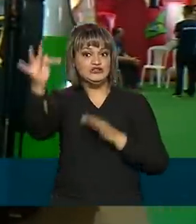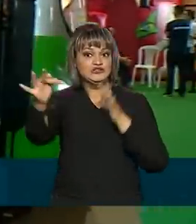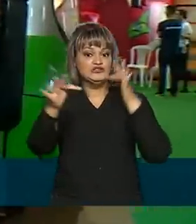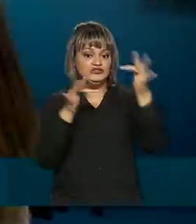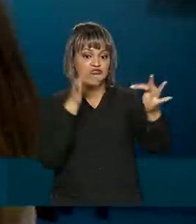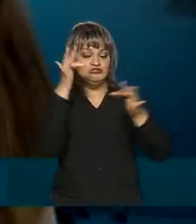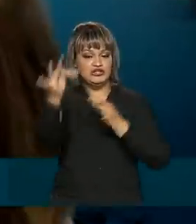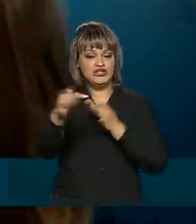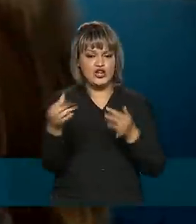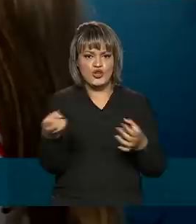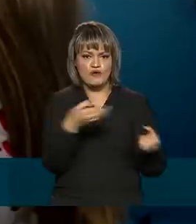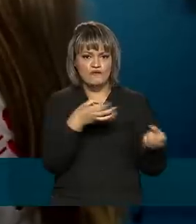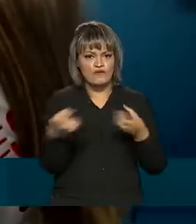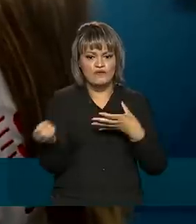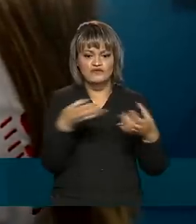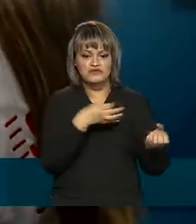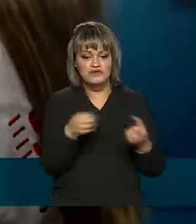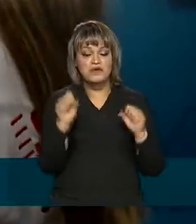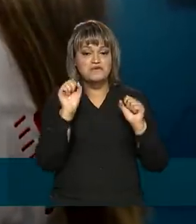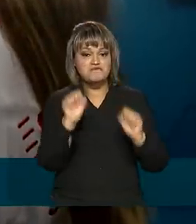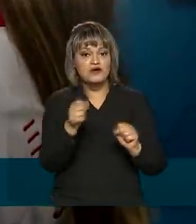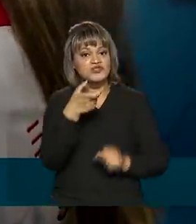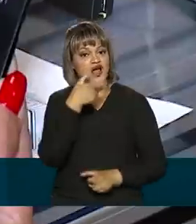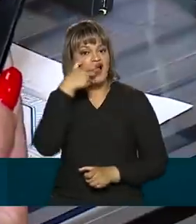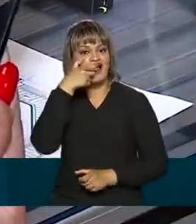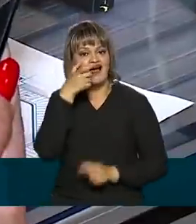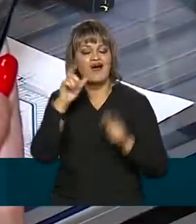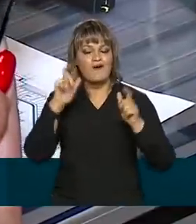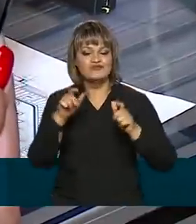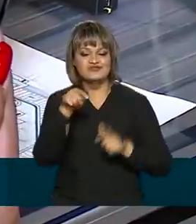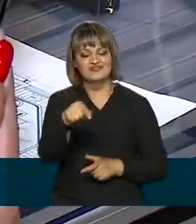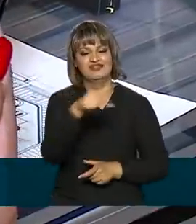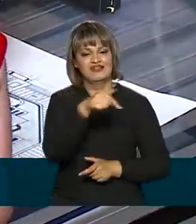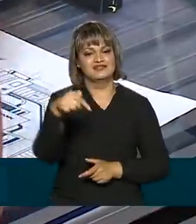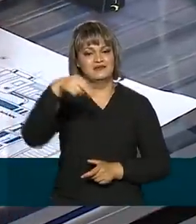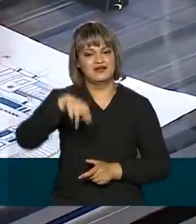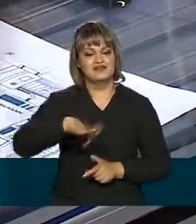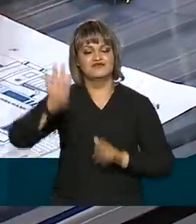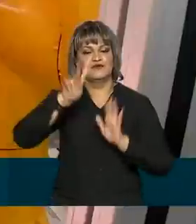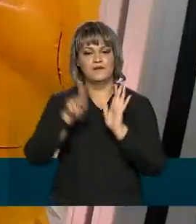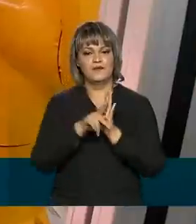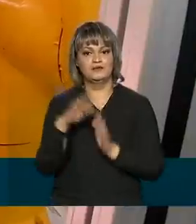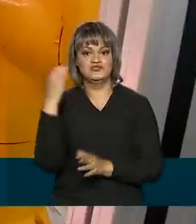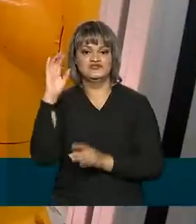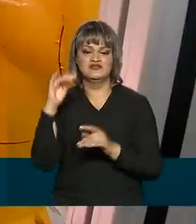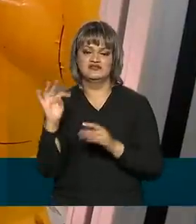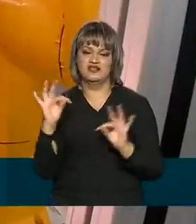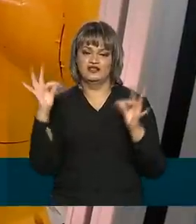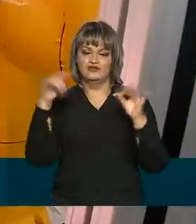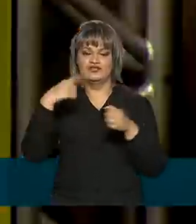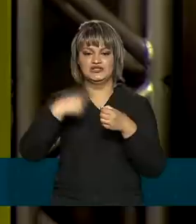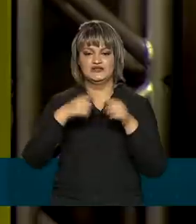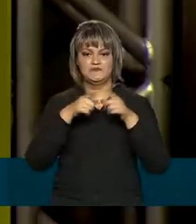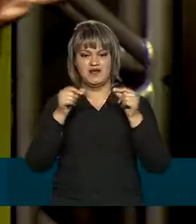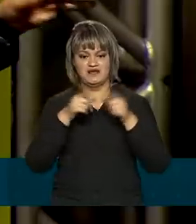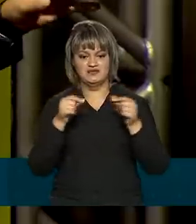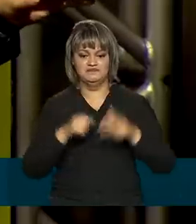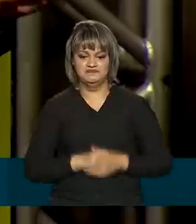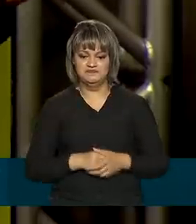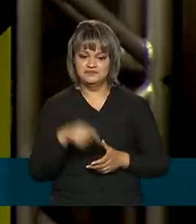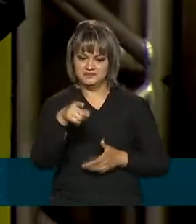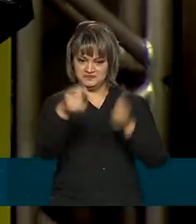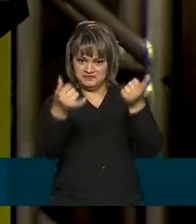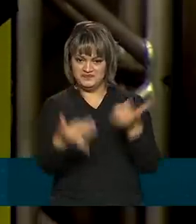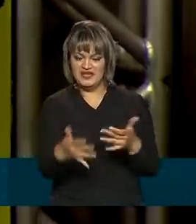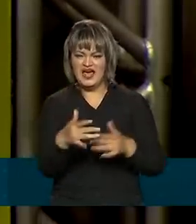em termos de inovações, já pode ser visto durante a Semana Nacional de Ciência e Tecnologia em Brasília. Eu tenho certeza